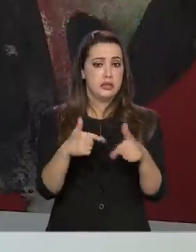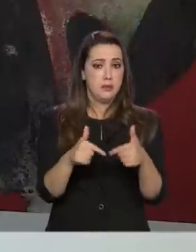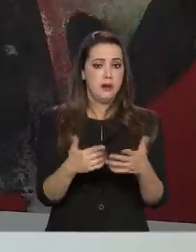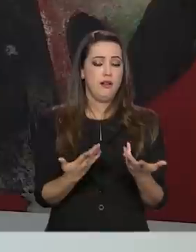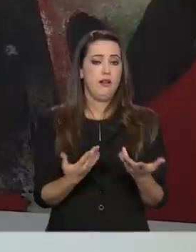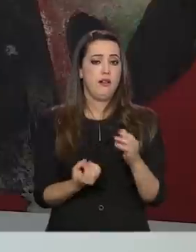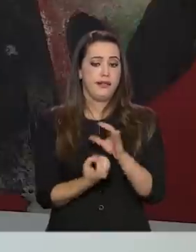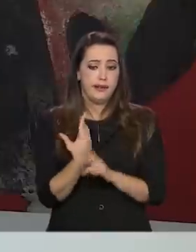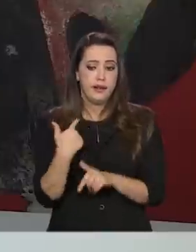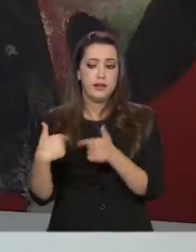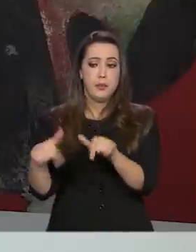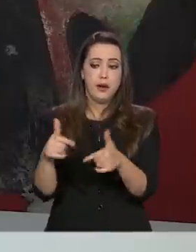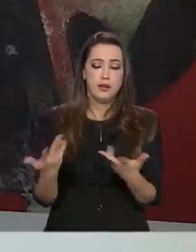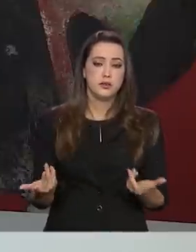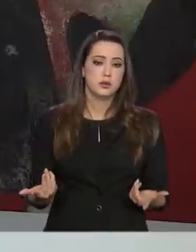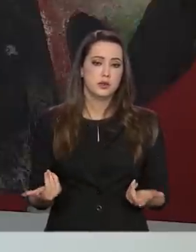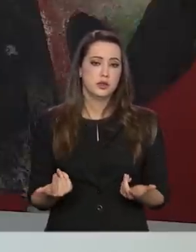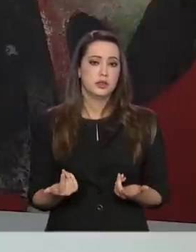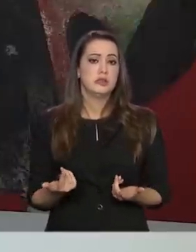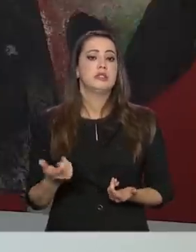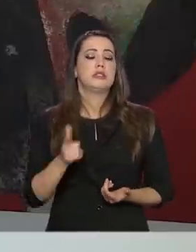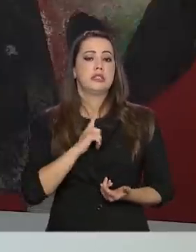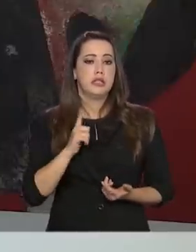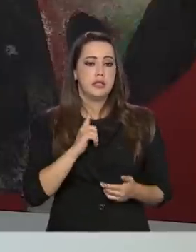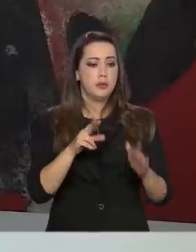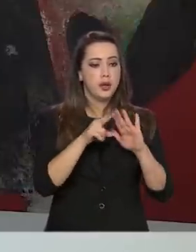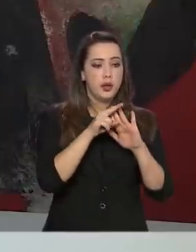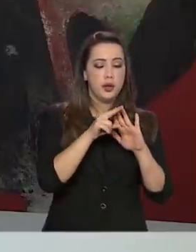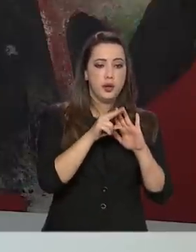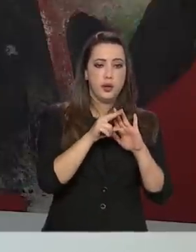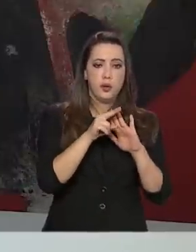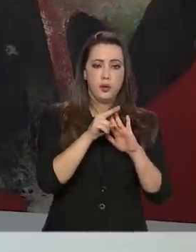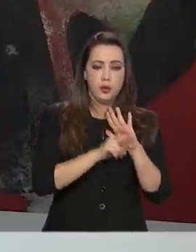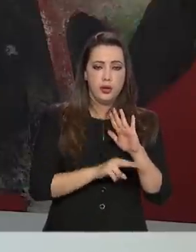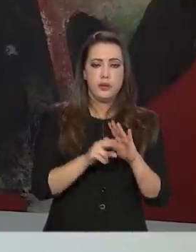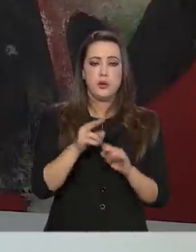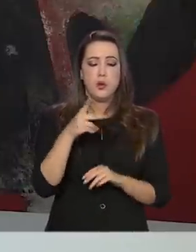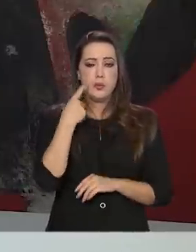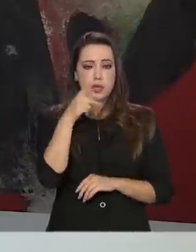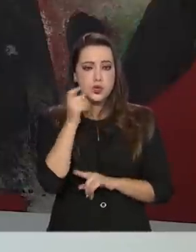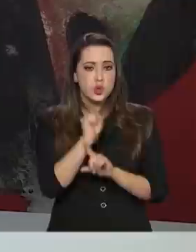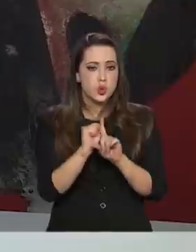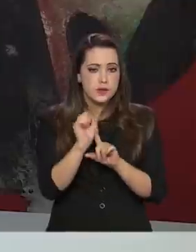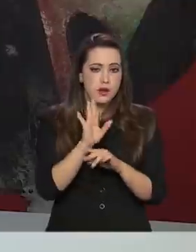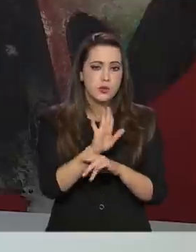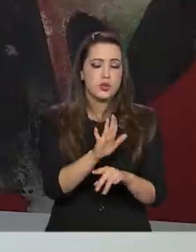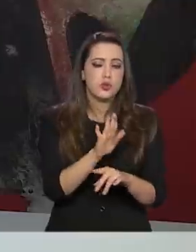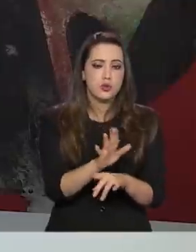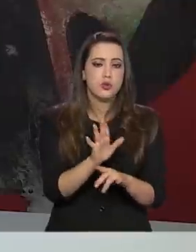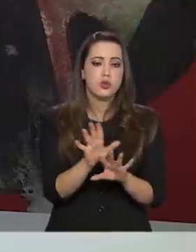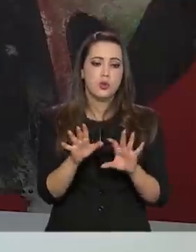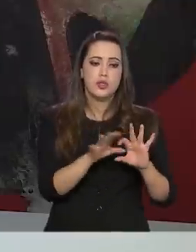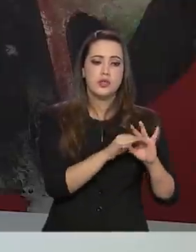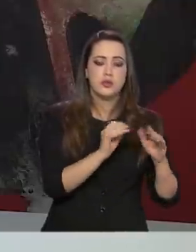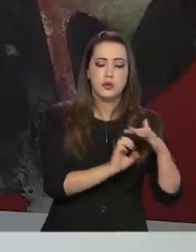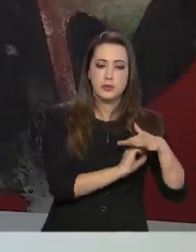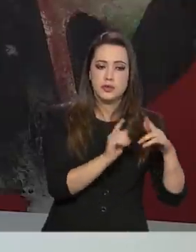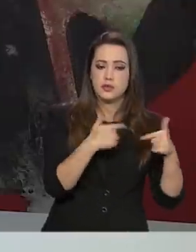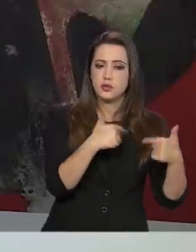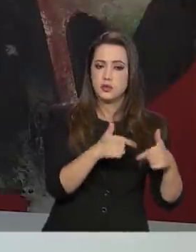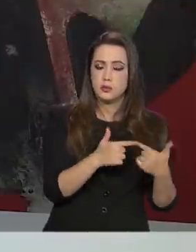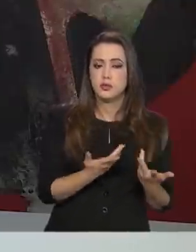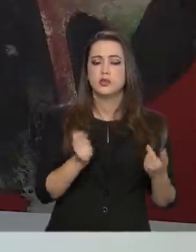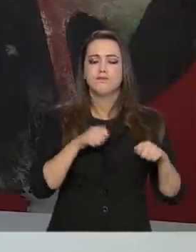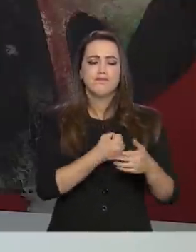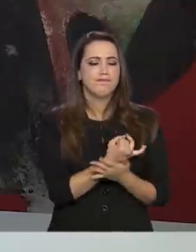emprego. Você tem um renda Brasil conectado com o mercado de trabalho. Você tem propostas de flexibilização do